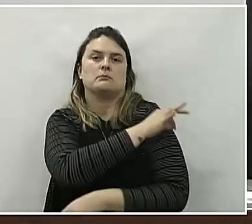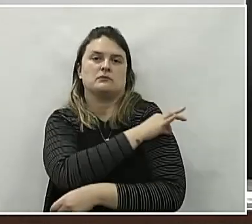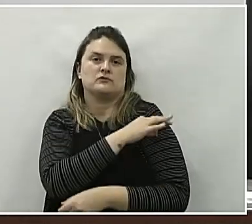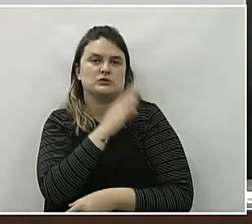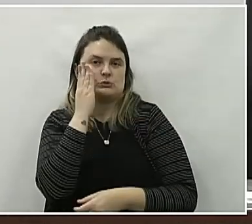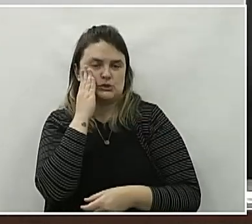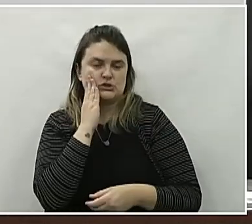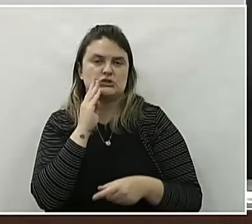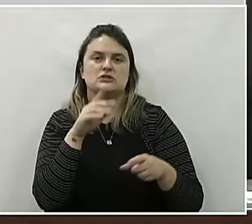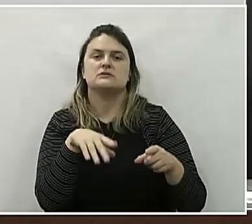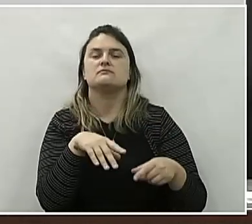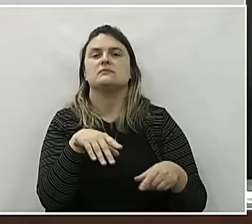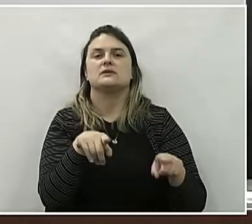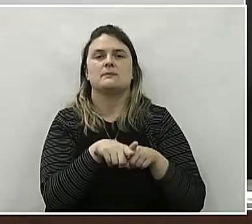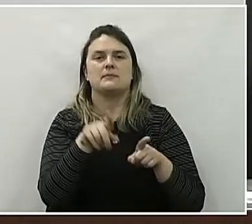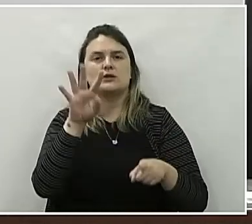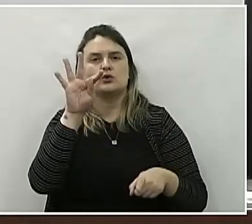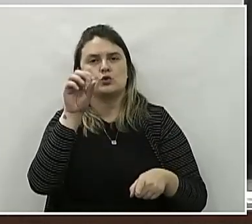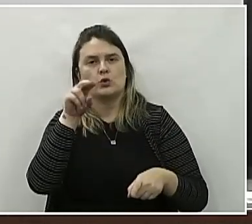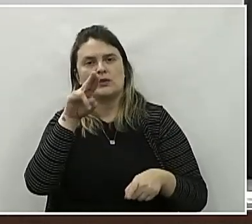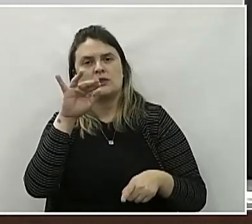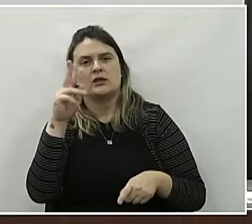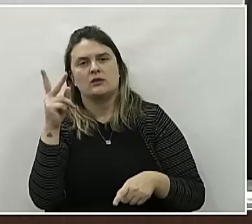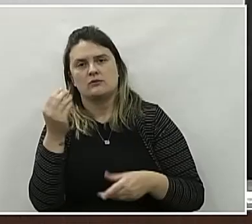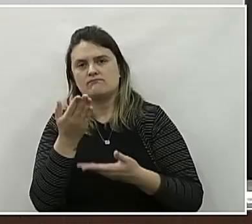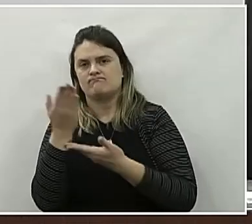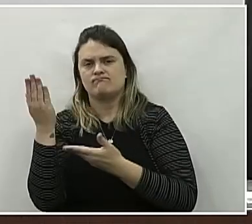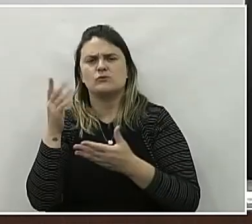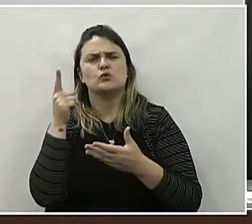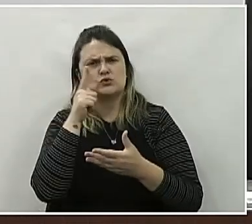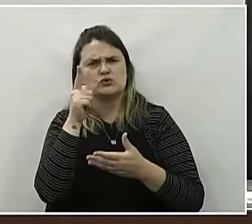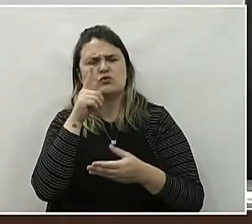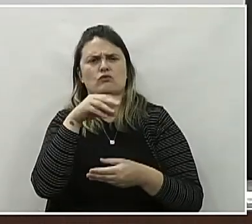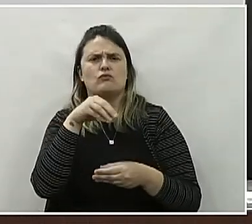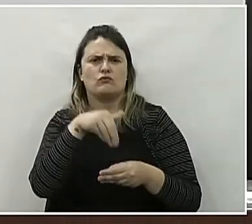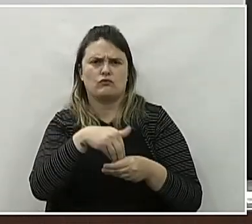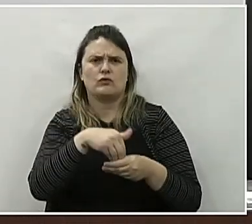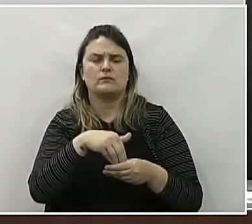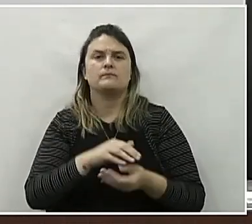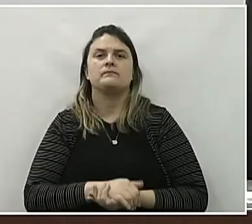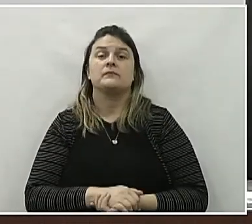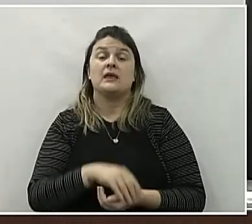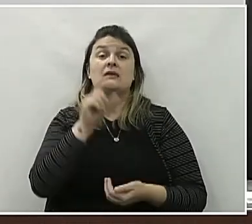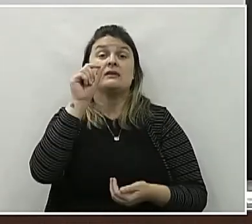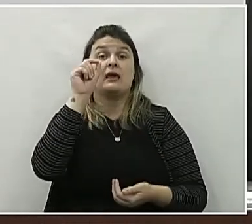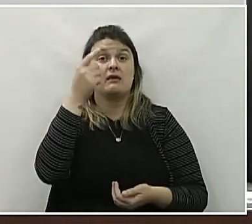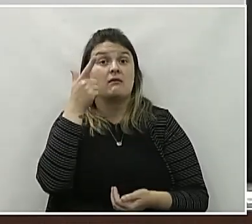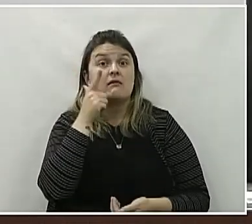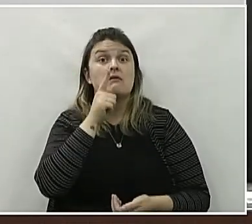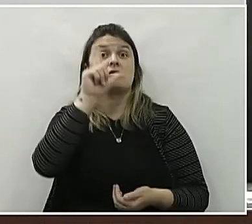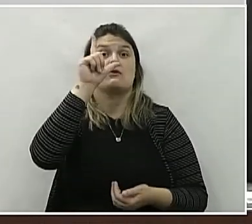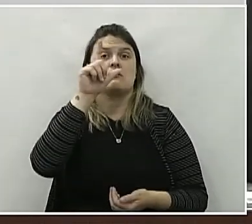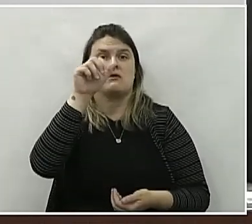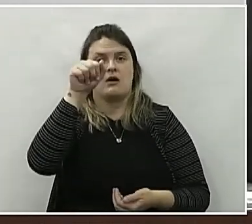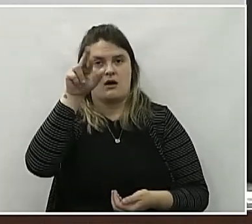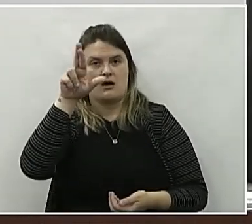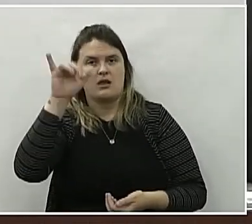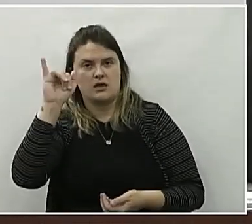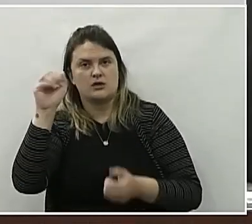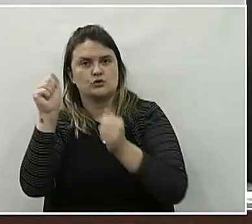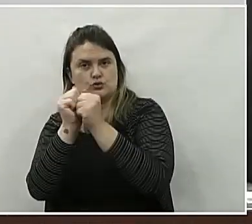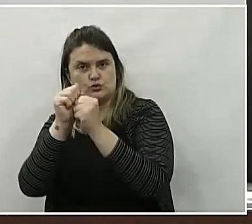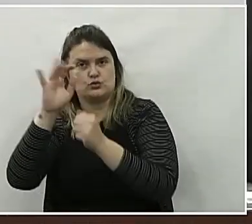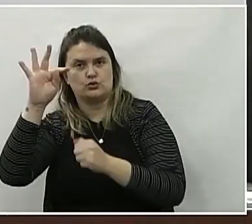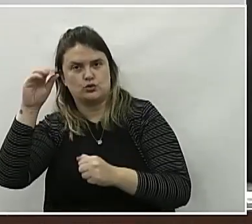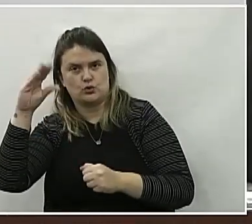o Toninho, vereador Emerson e o doutor Ari Carneiro, o Toco, que obtiveram